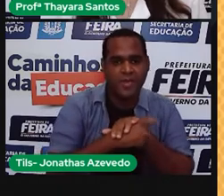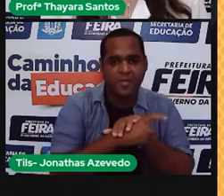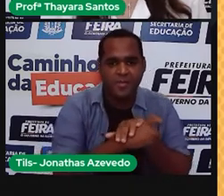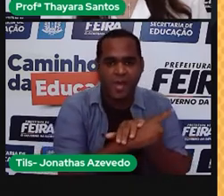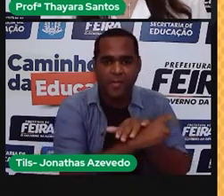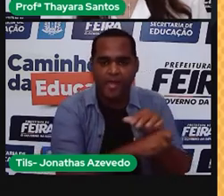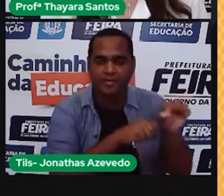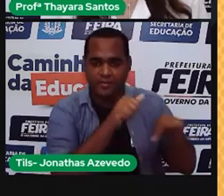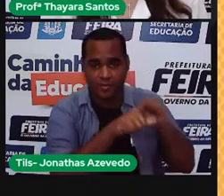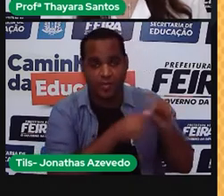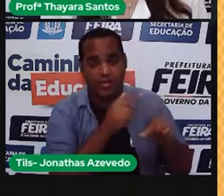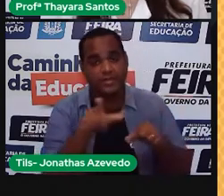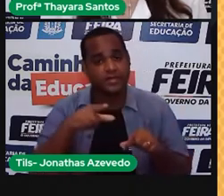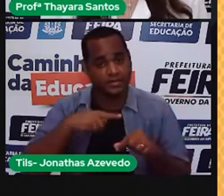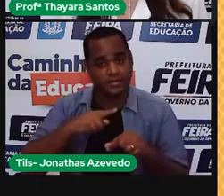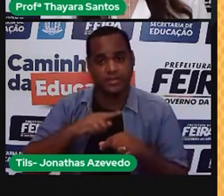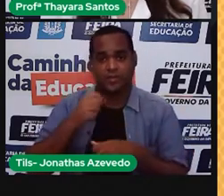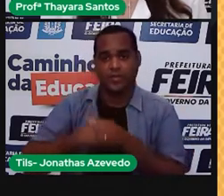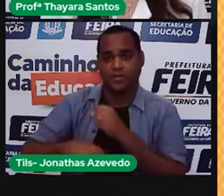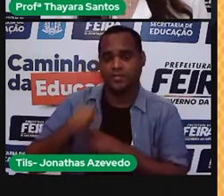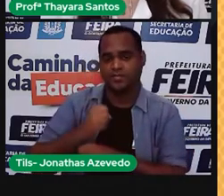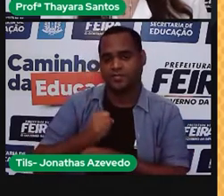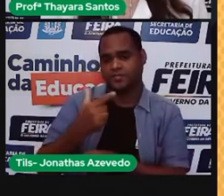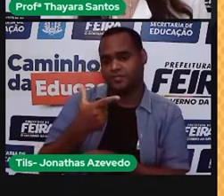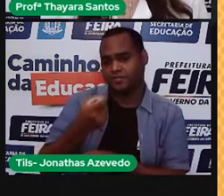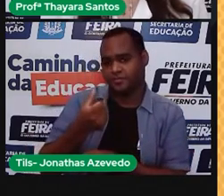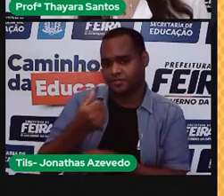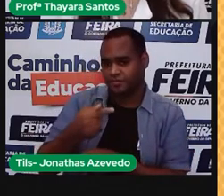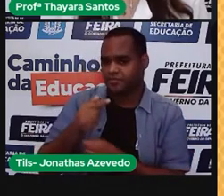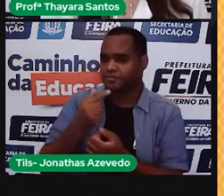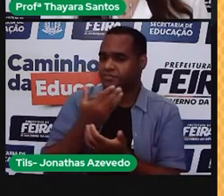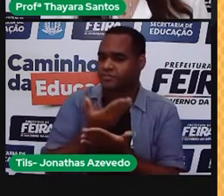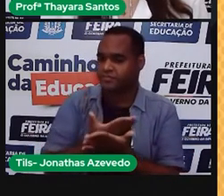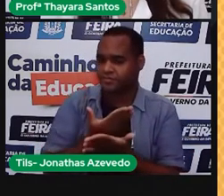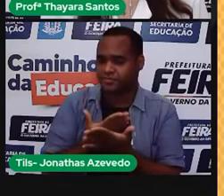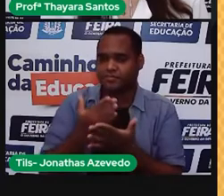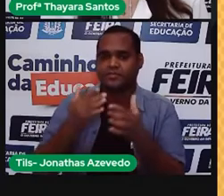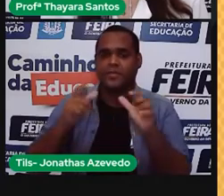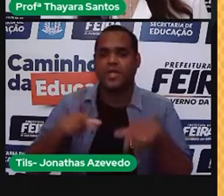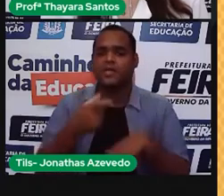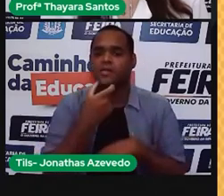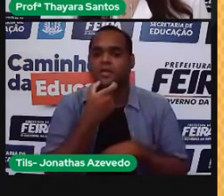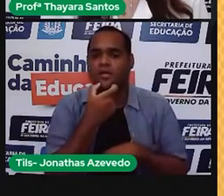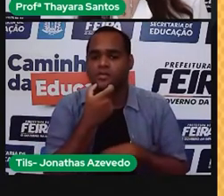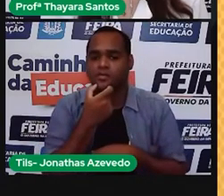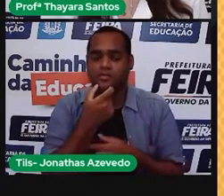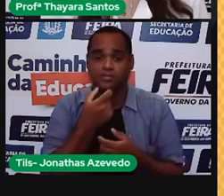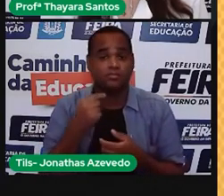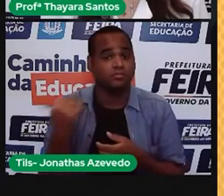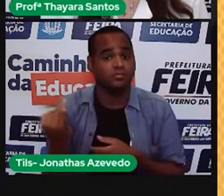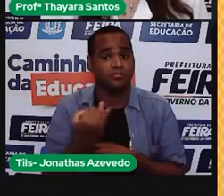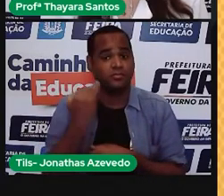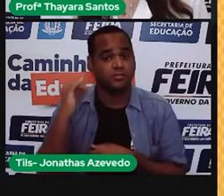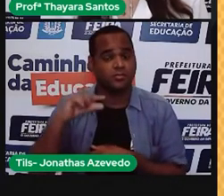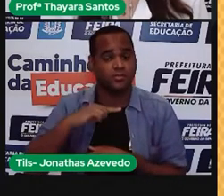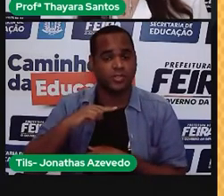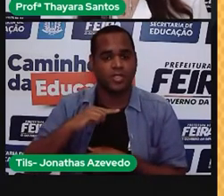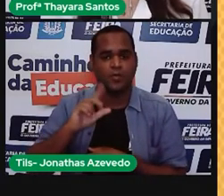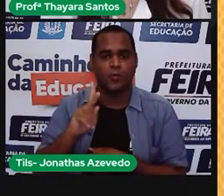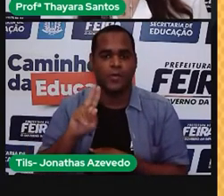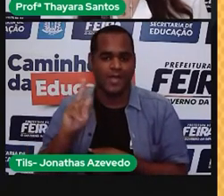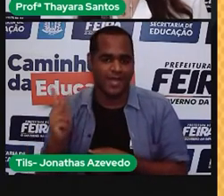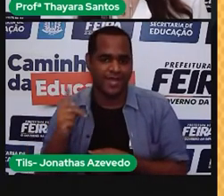Por acaso, em 2017, na Universidade de Cambridge, no Reino Unido, descobriram que as larvas da